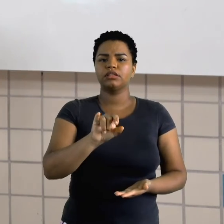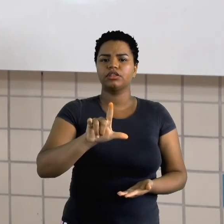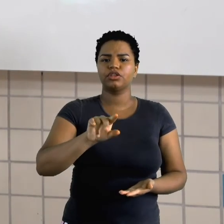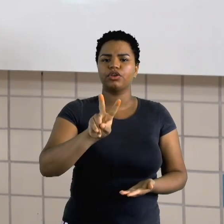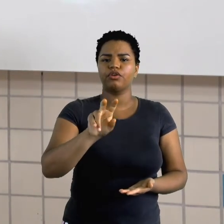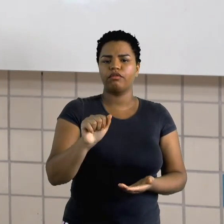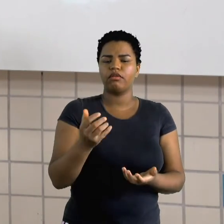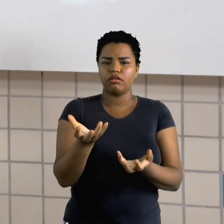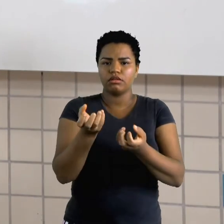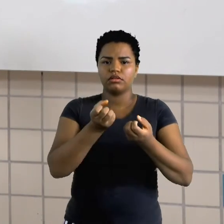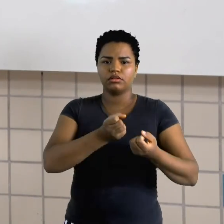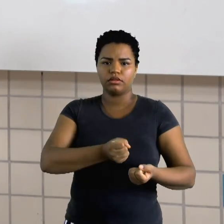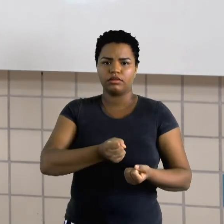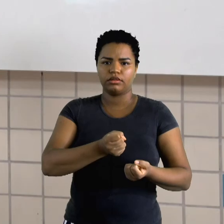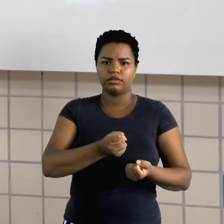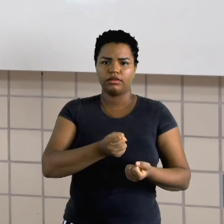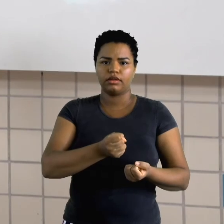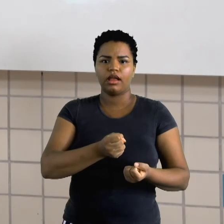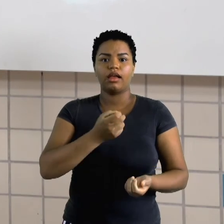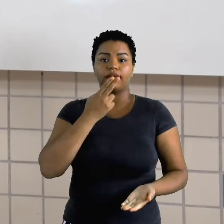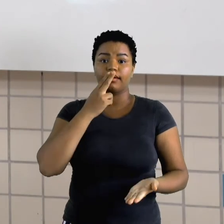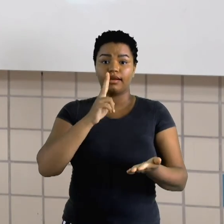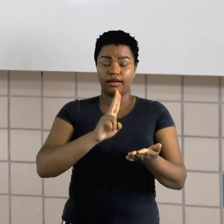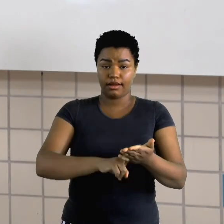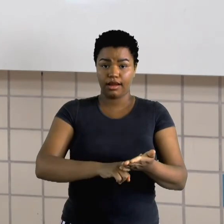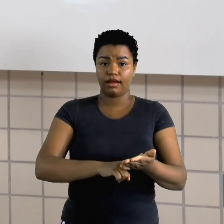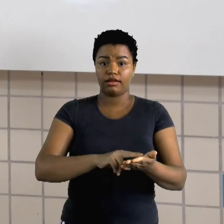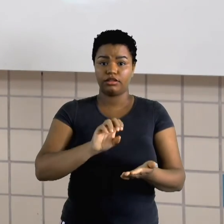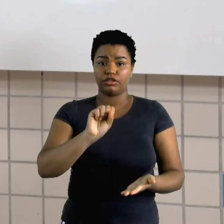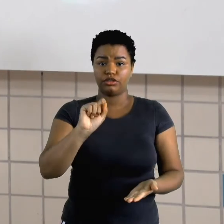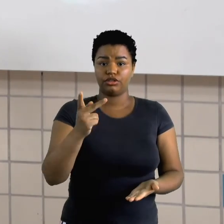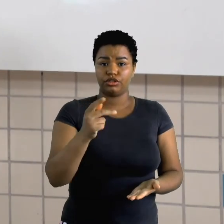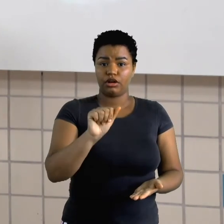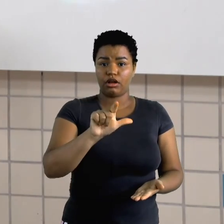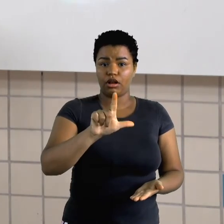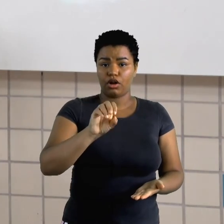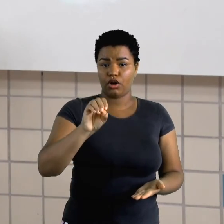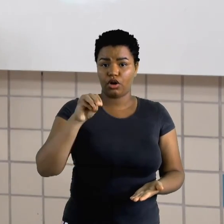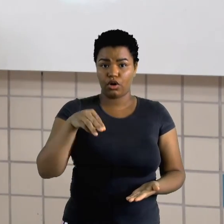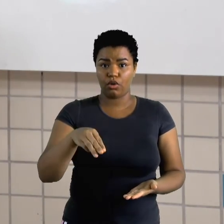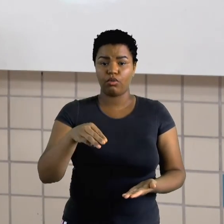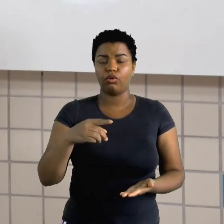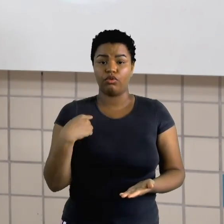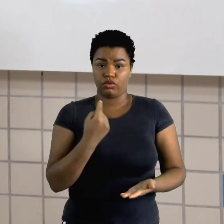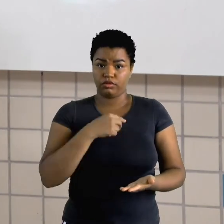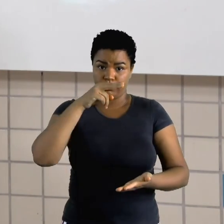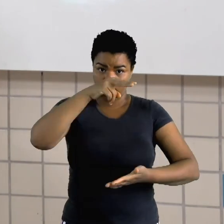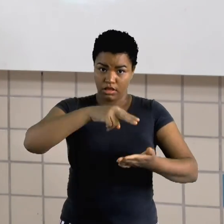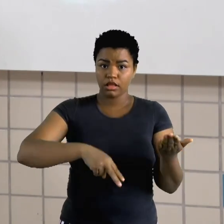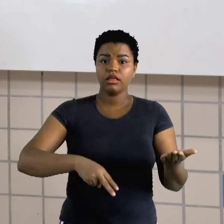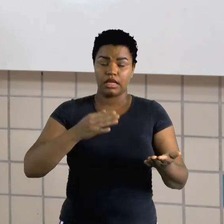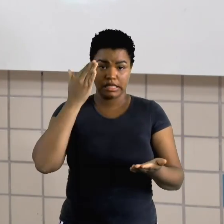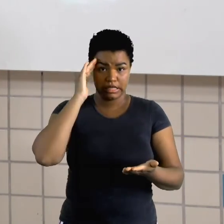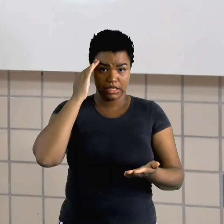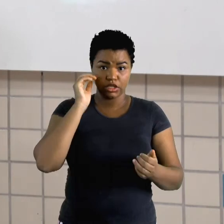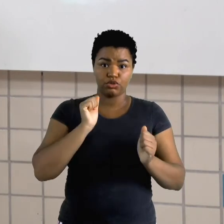A carta chama-se a carta de Charlot. Nós vamos lê-la e interpretá-la na íntegra.